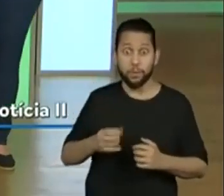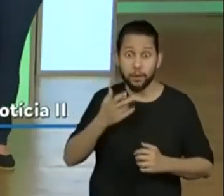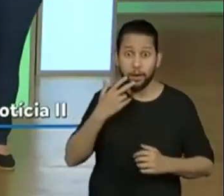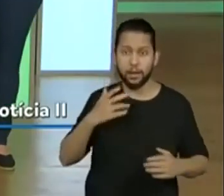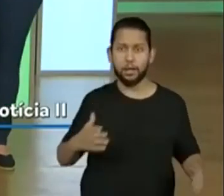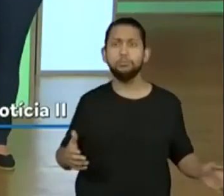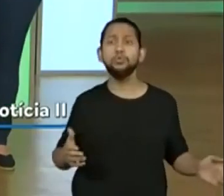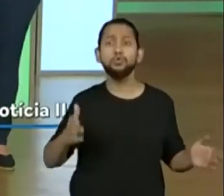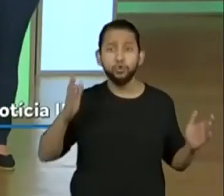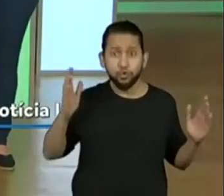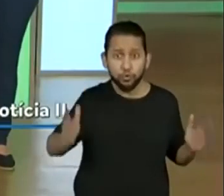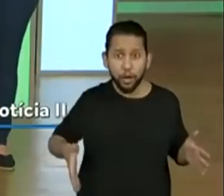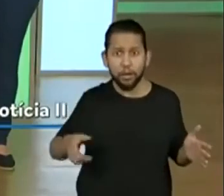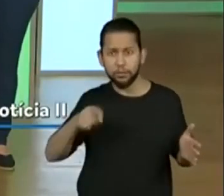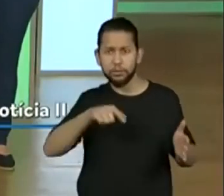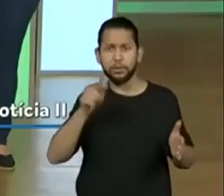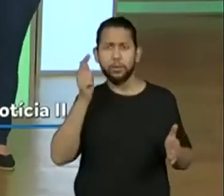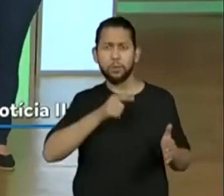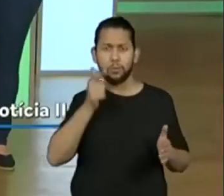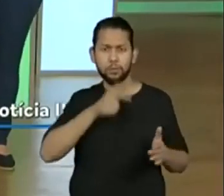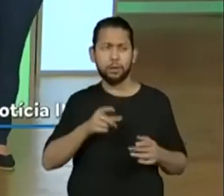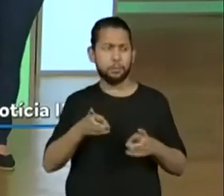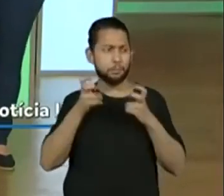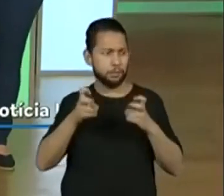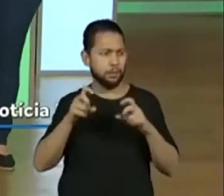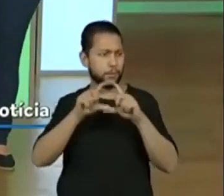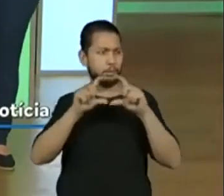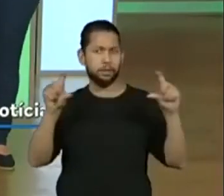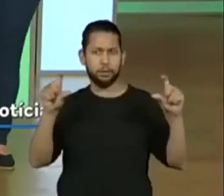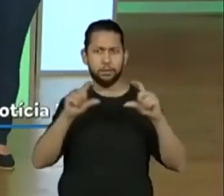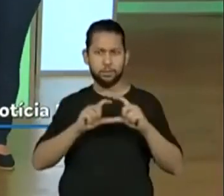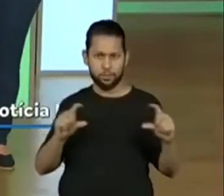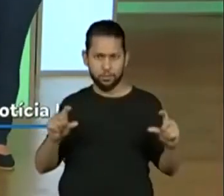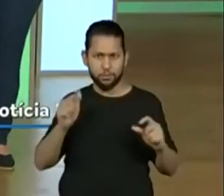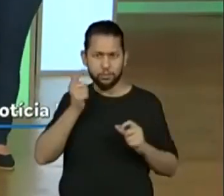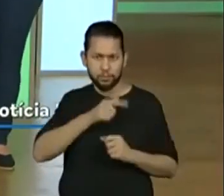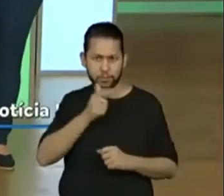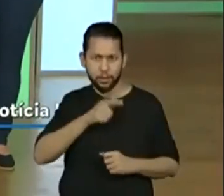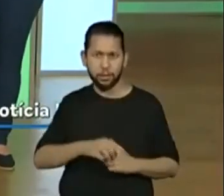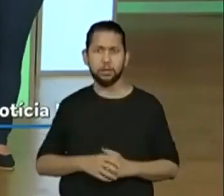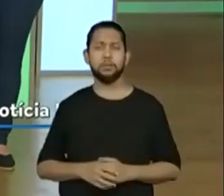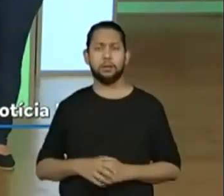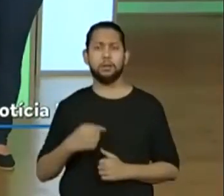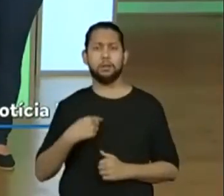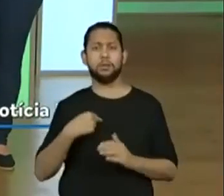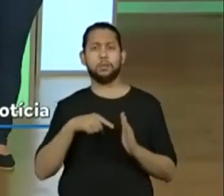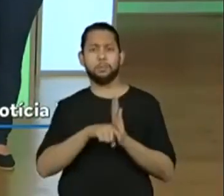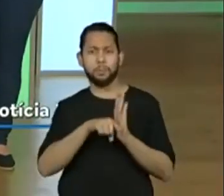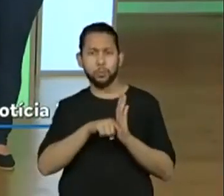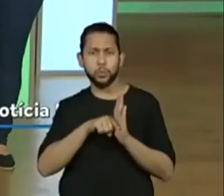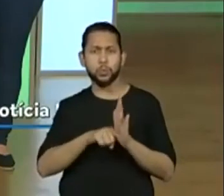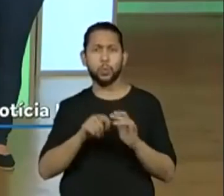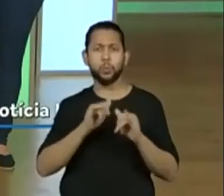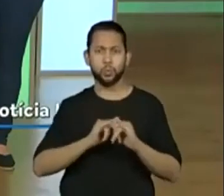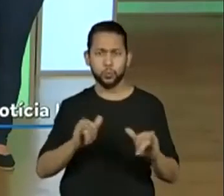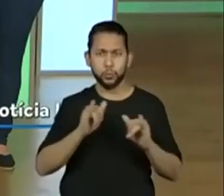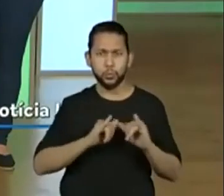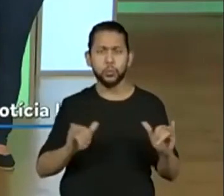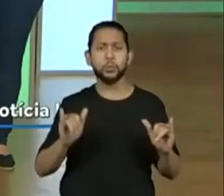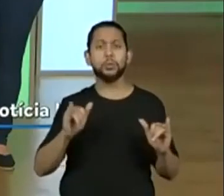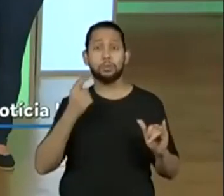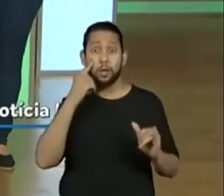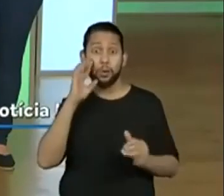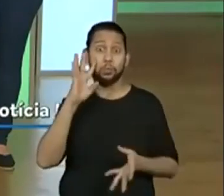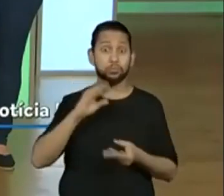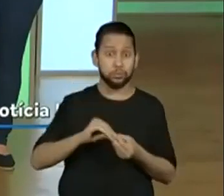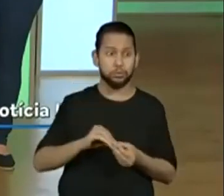Sim, os alunos já conseguem identificar o olho da notícia. Olha, só aí, do mesmo jeito que eu pesquisei notícias para ampliar esse